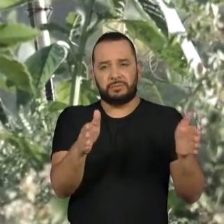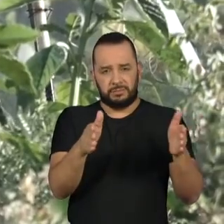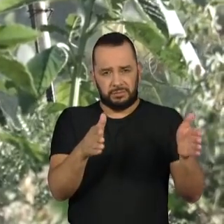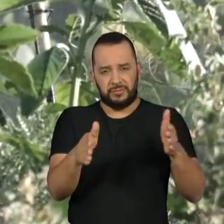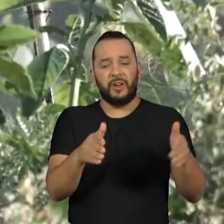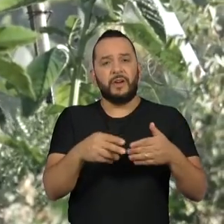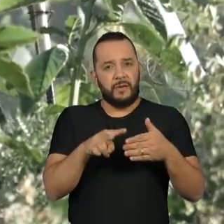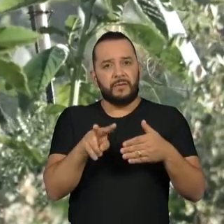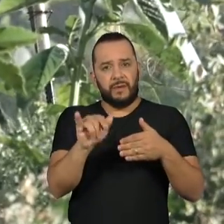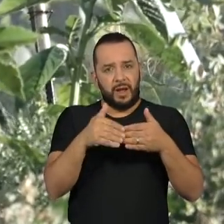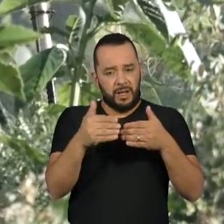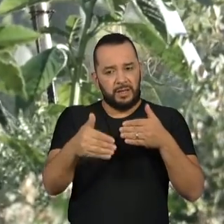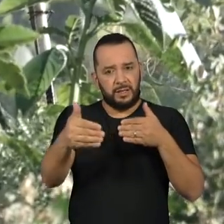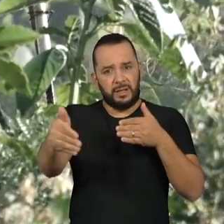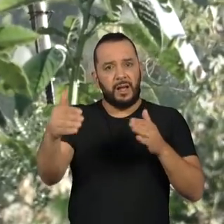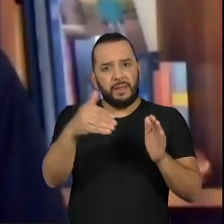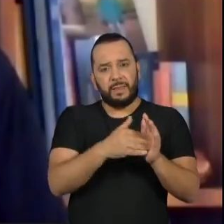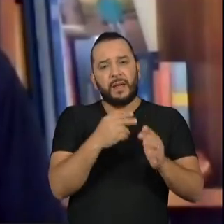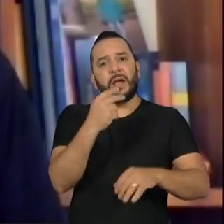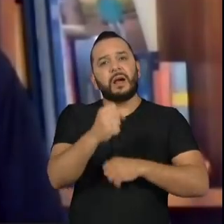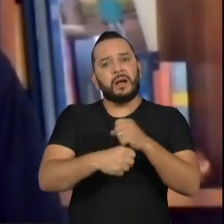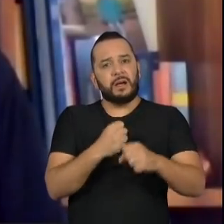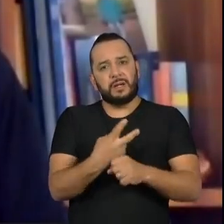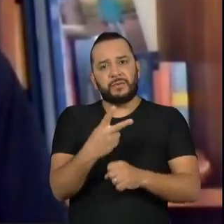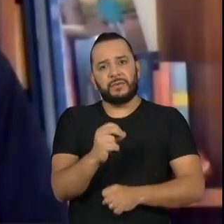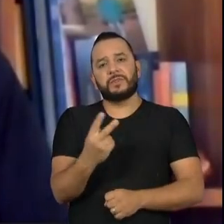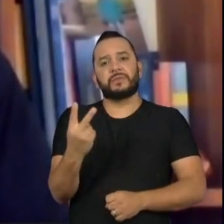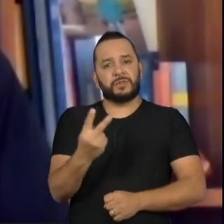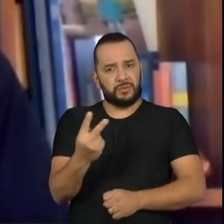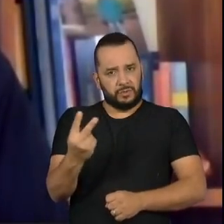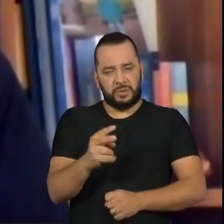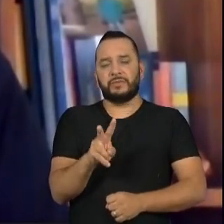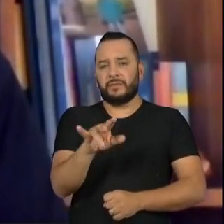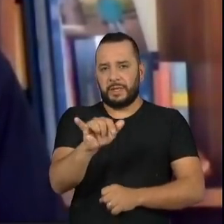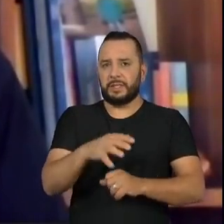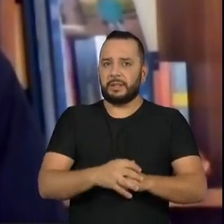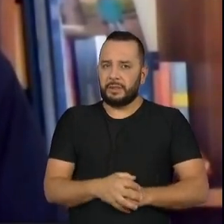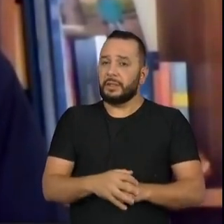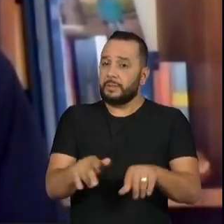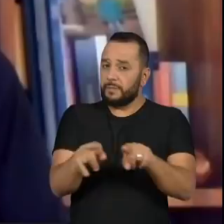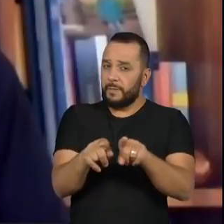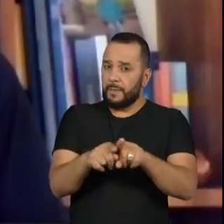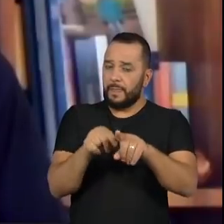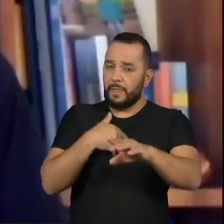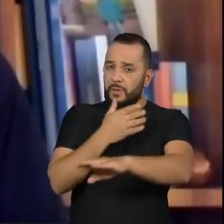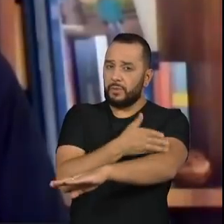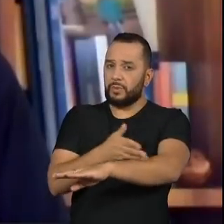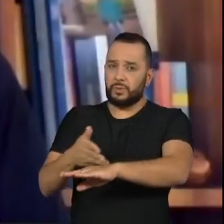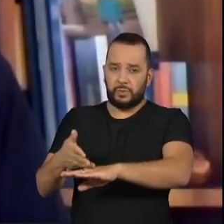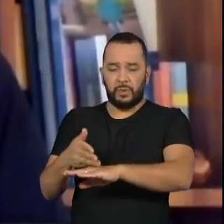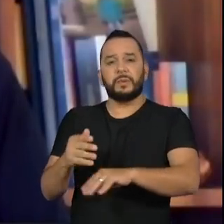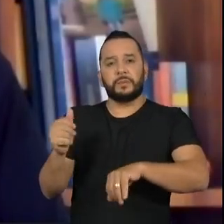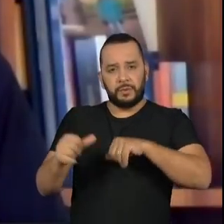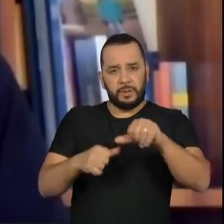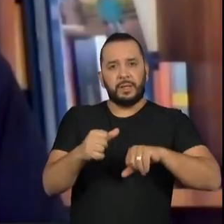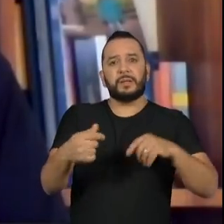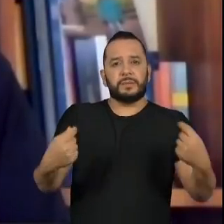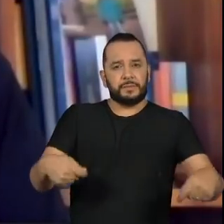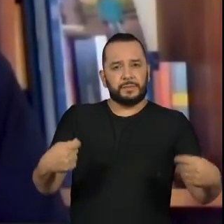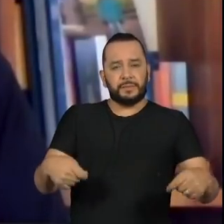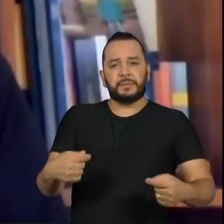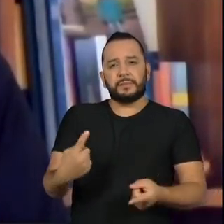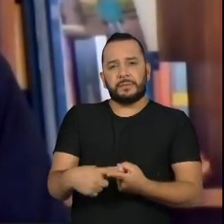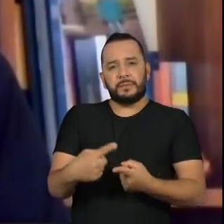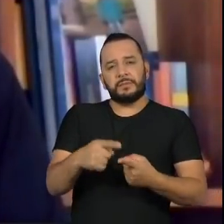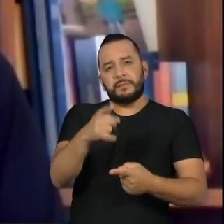ano que vem, pelo menos. Acho que mudar os hábitos, acho que tem também um modelo mental nosso, aparentemente, de que a